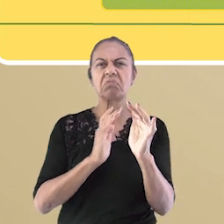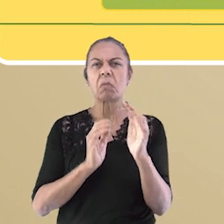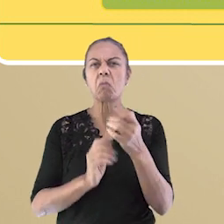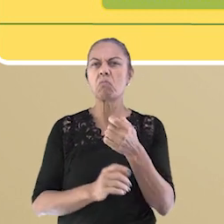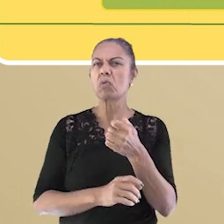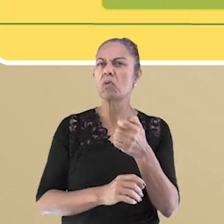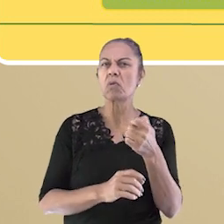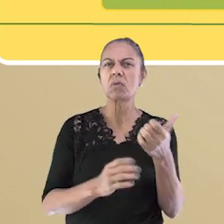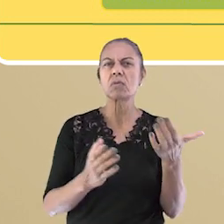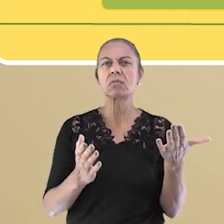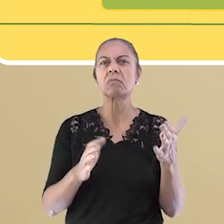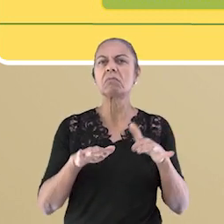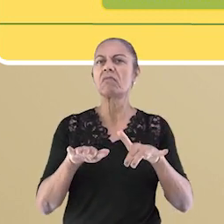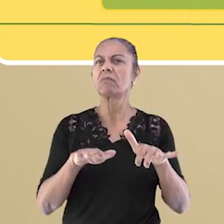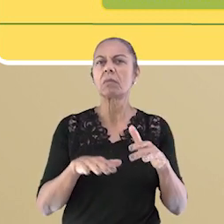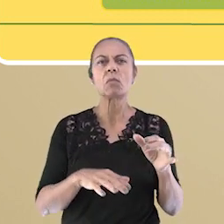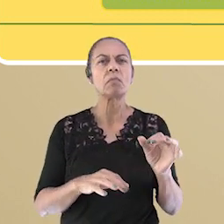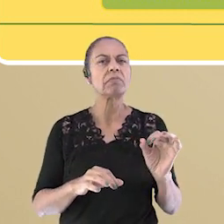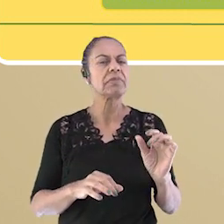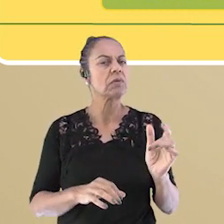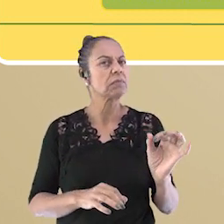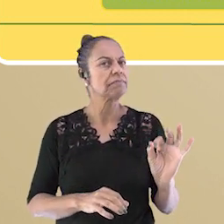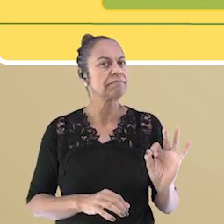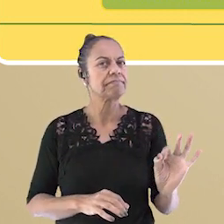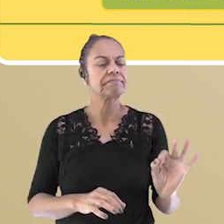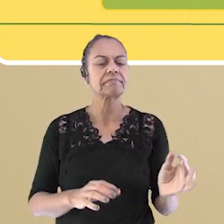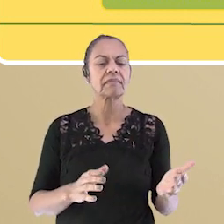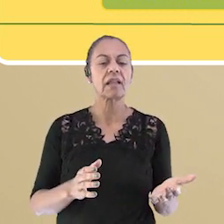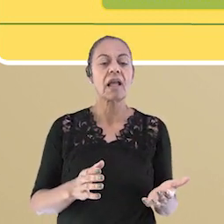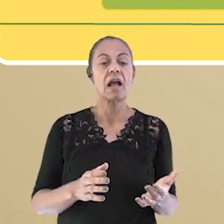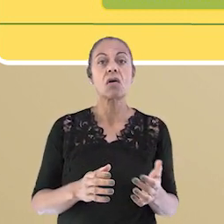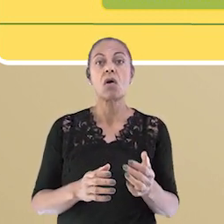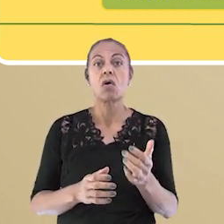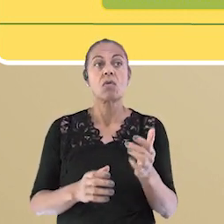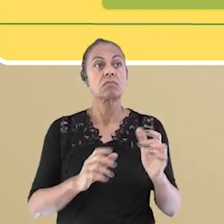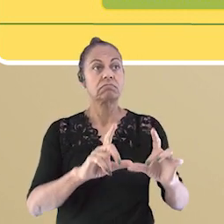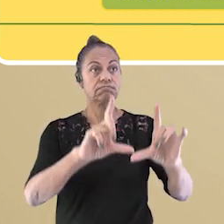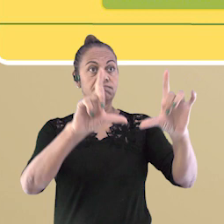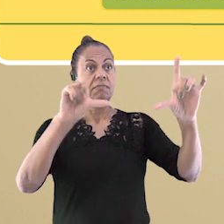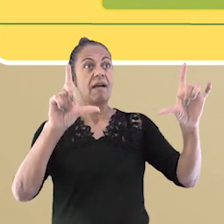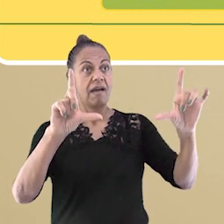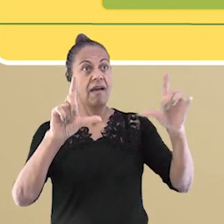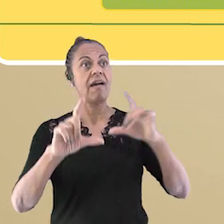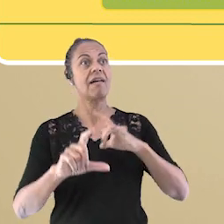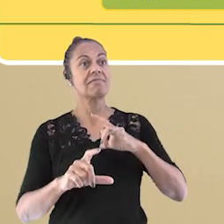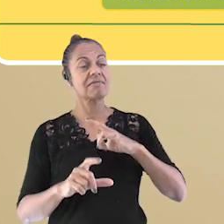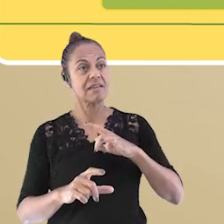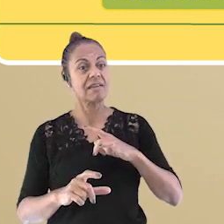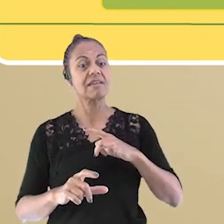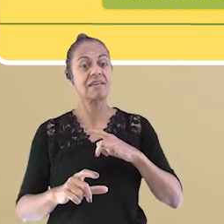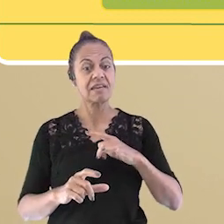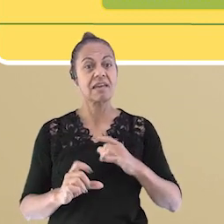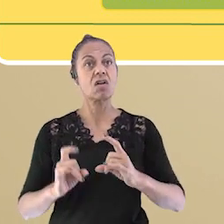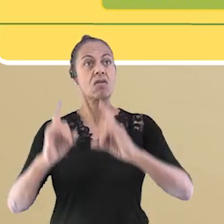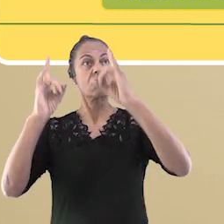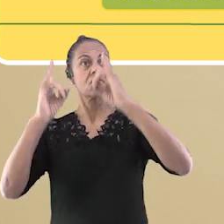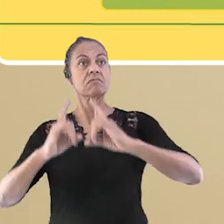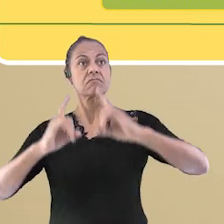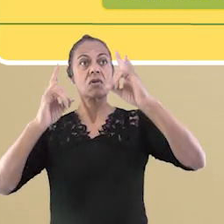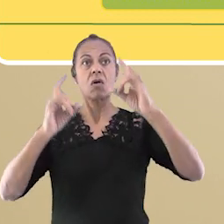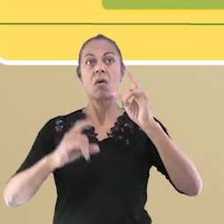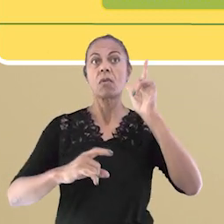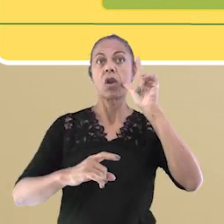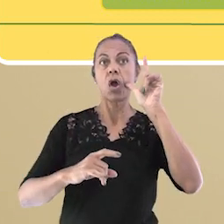imagem mostra uma rua asfaltada, com semáforo, mais movimentação de pessoas e com mais